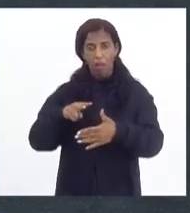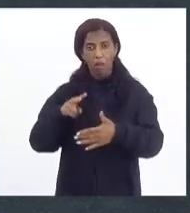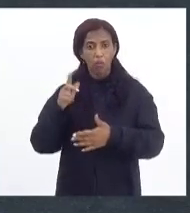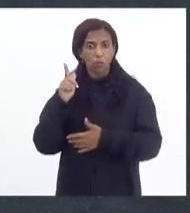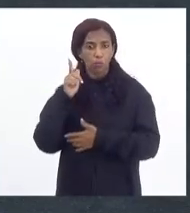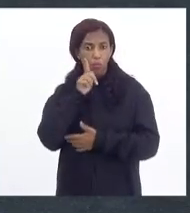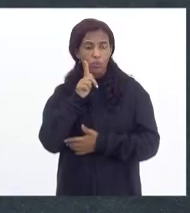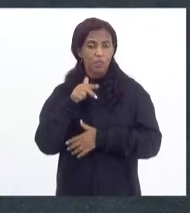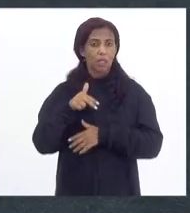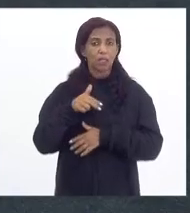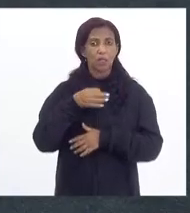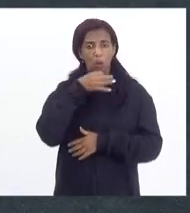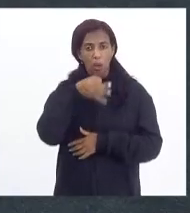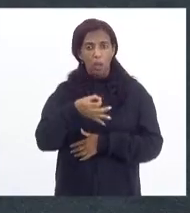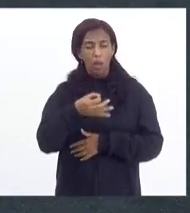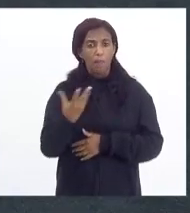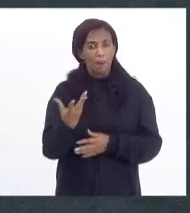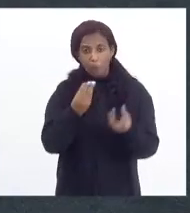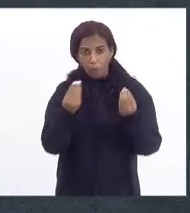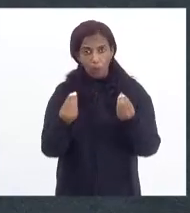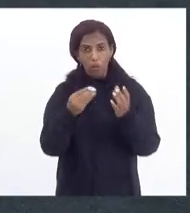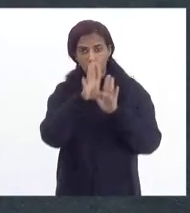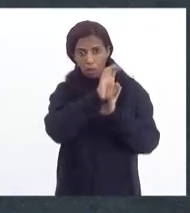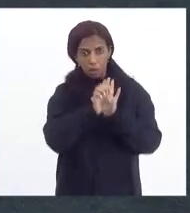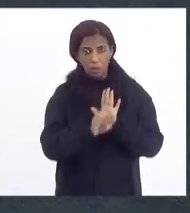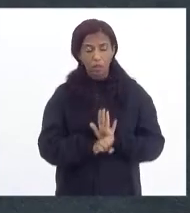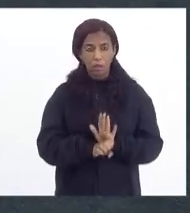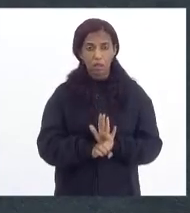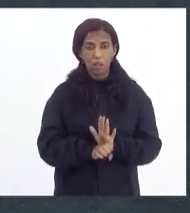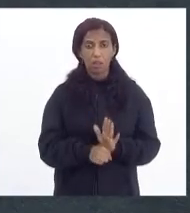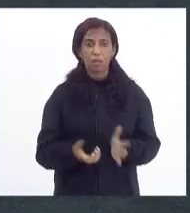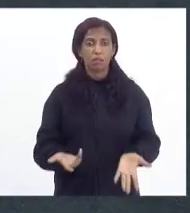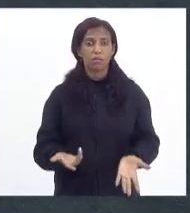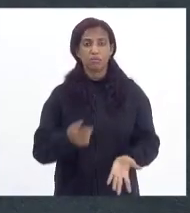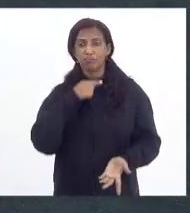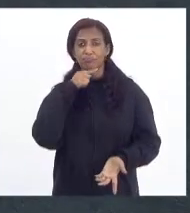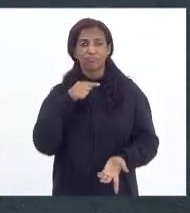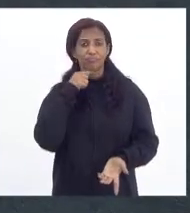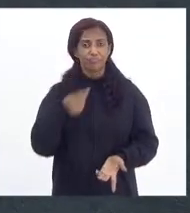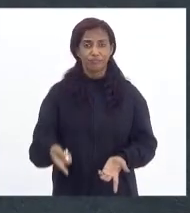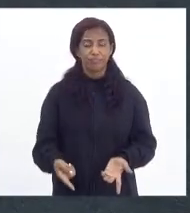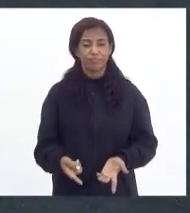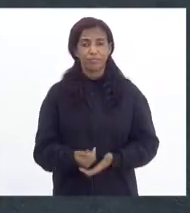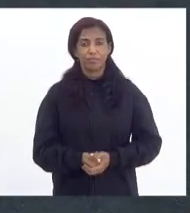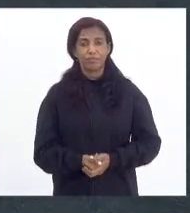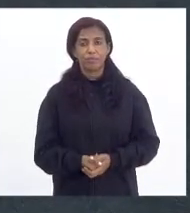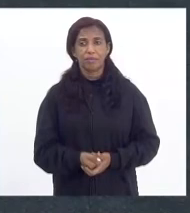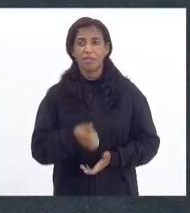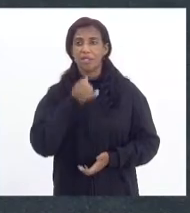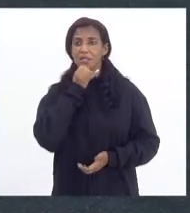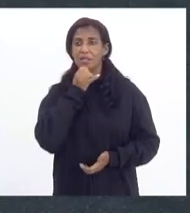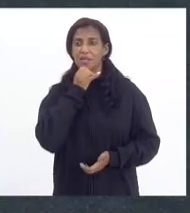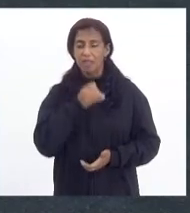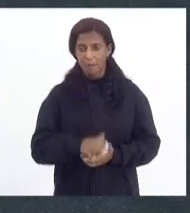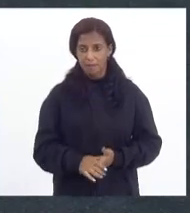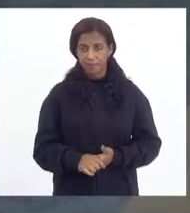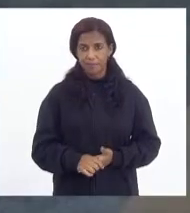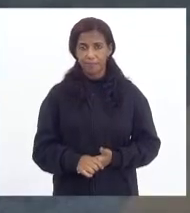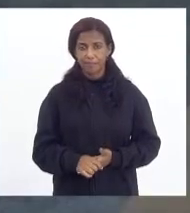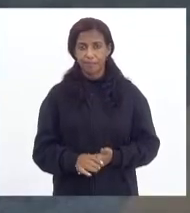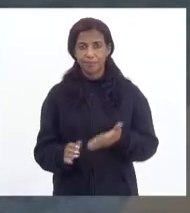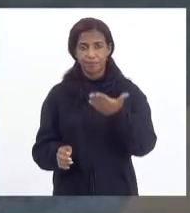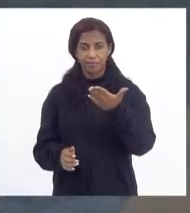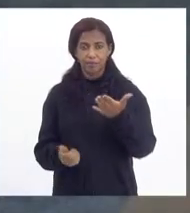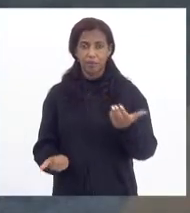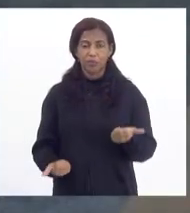consegue se posicionar. Mas quando tem muita emenda, não adianta. Então, por exemplo, ele deu o